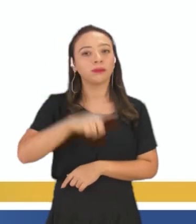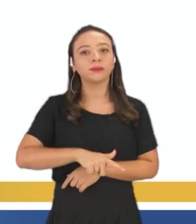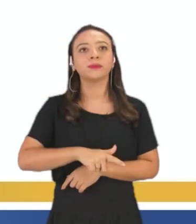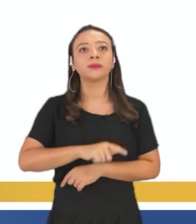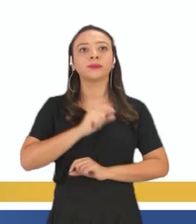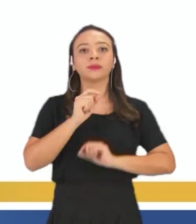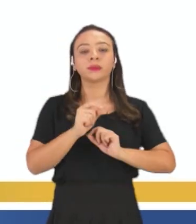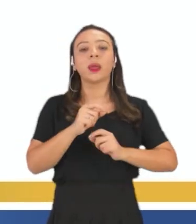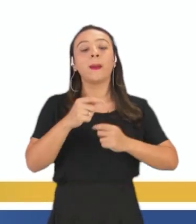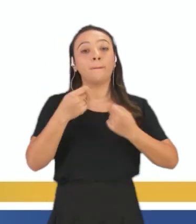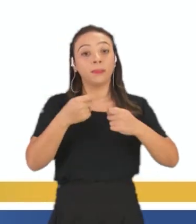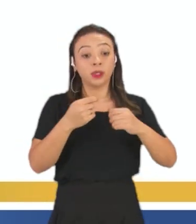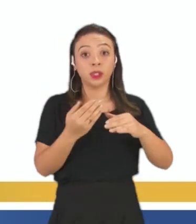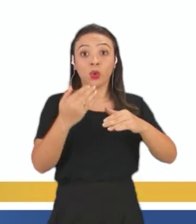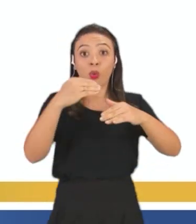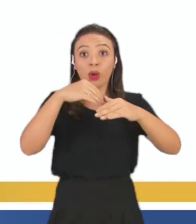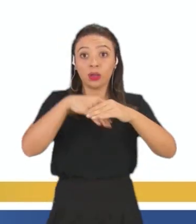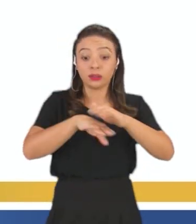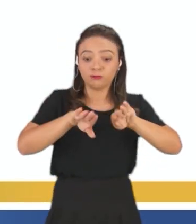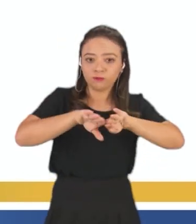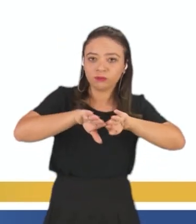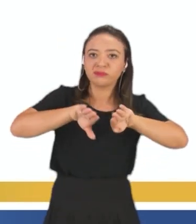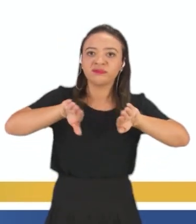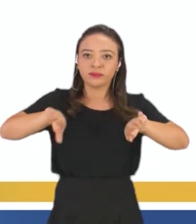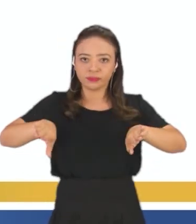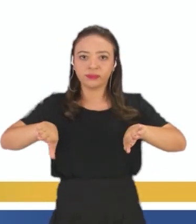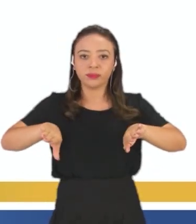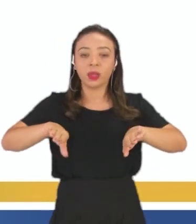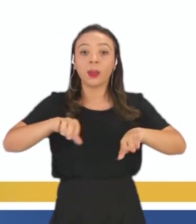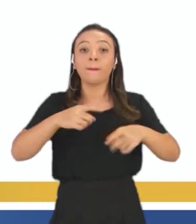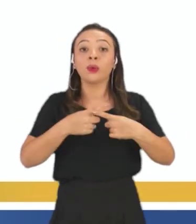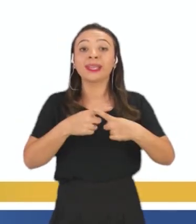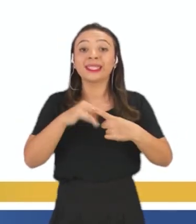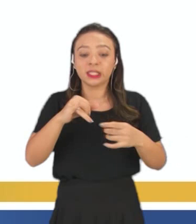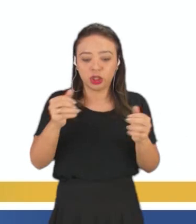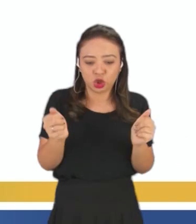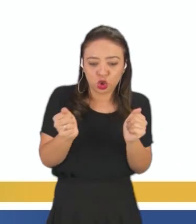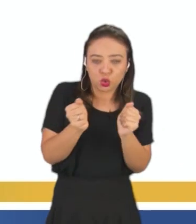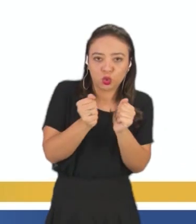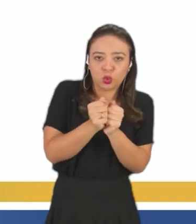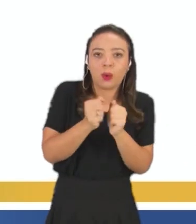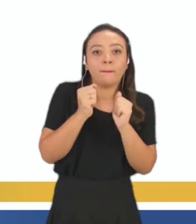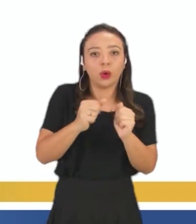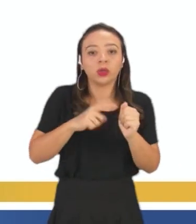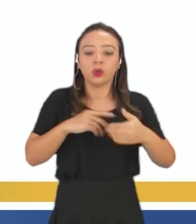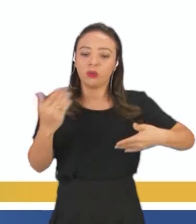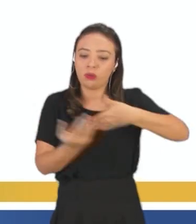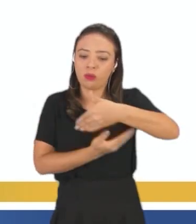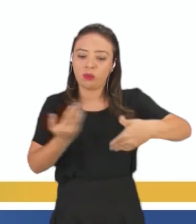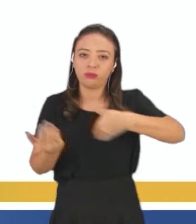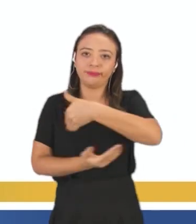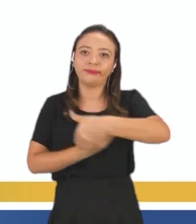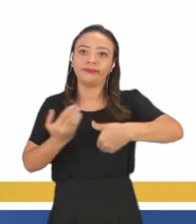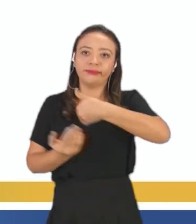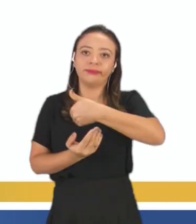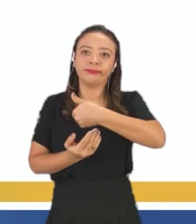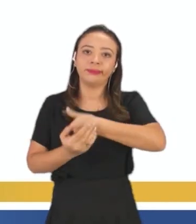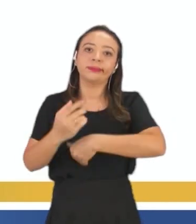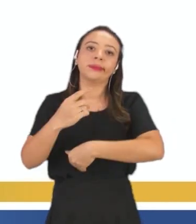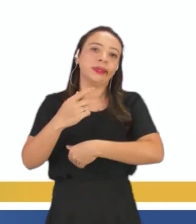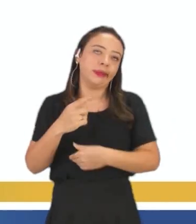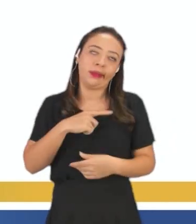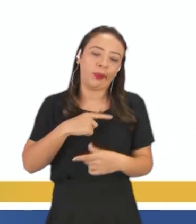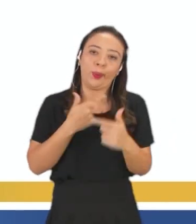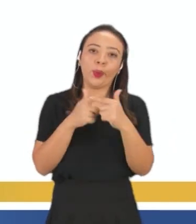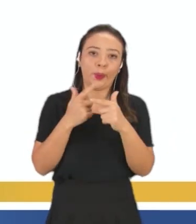Eles devem ser estocados em lugares separados, por quê? Se eles estiverem próximos, eles podem reagir entre si e acontecer um